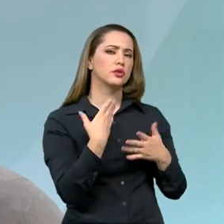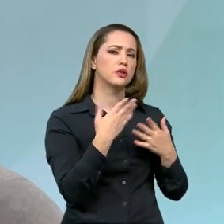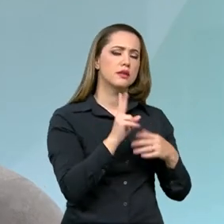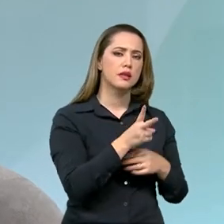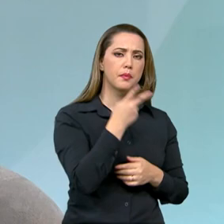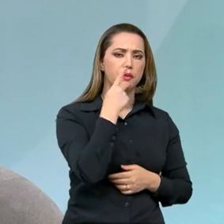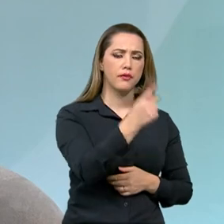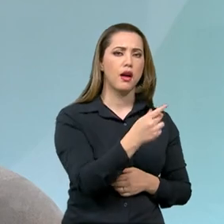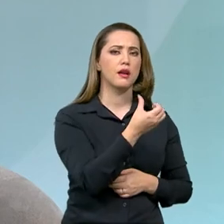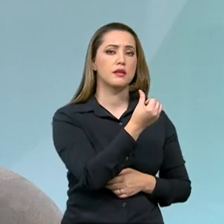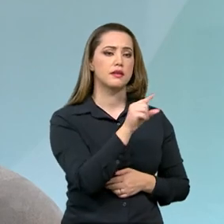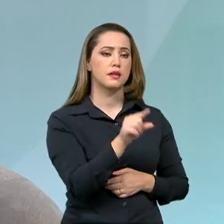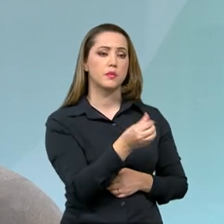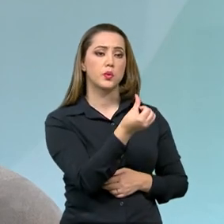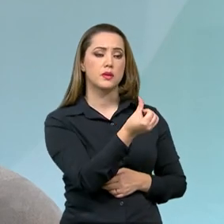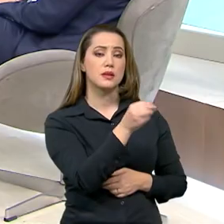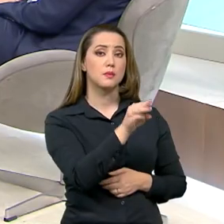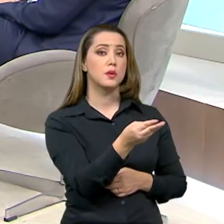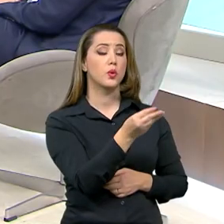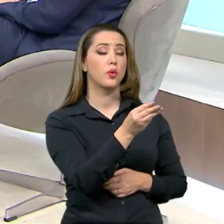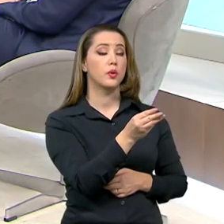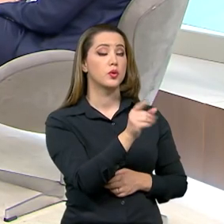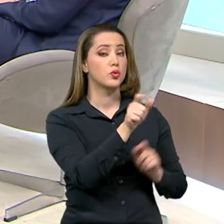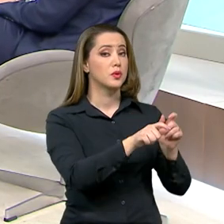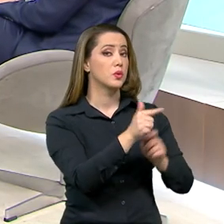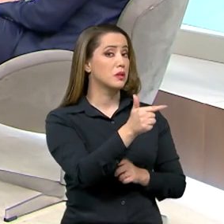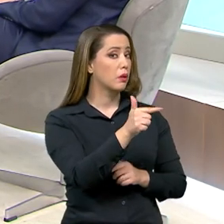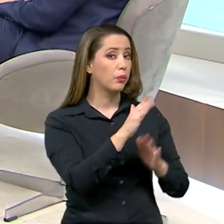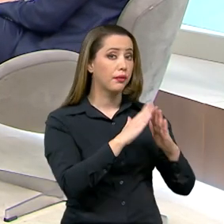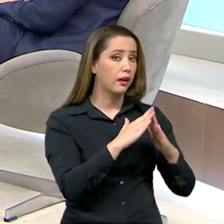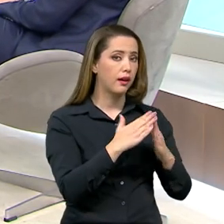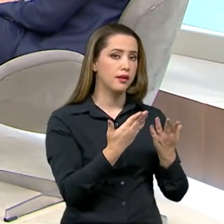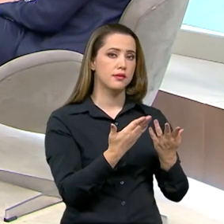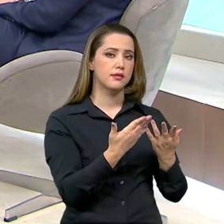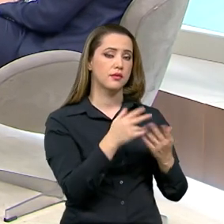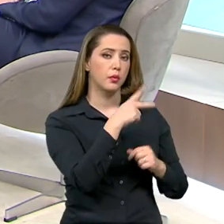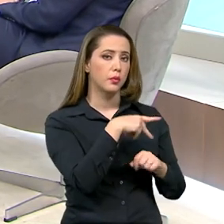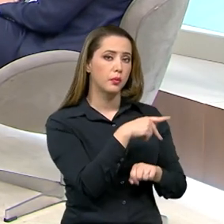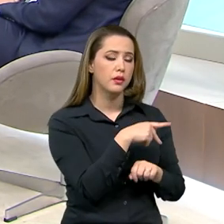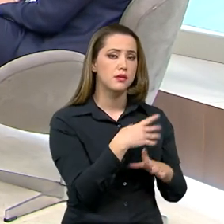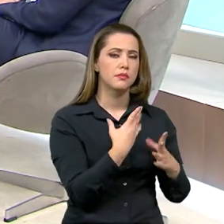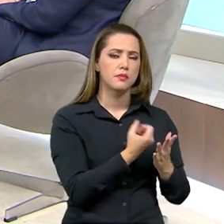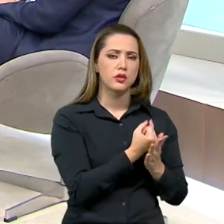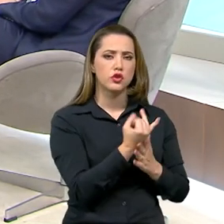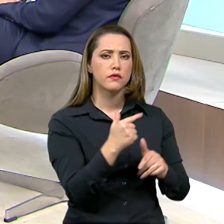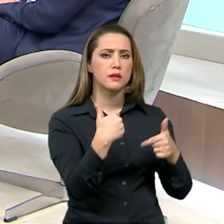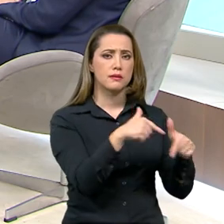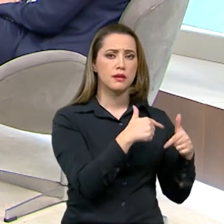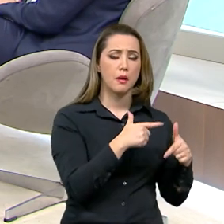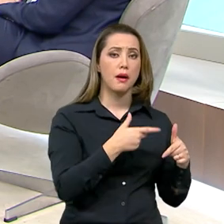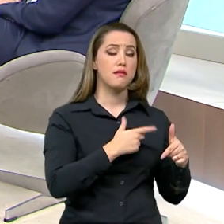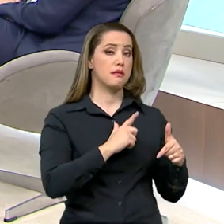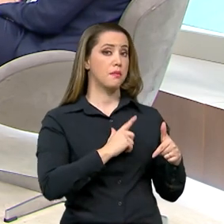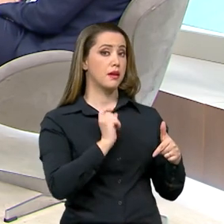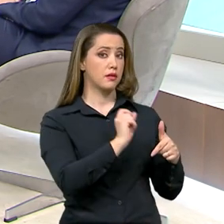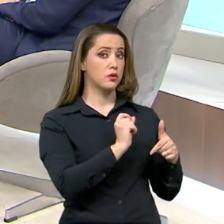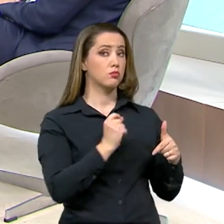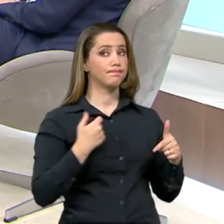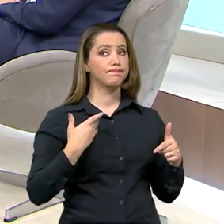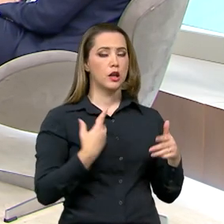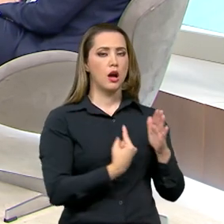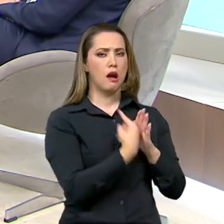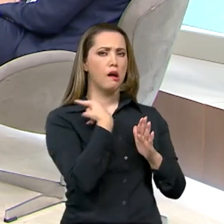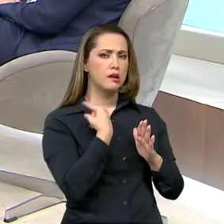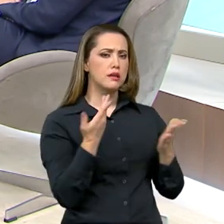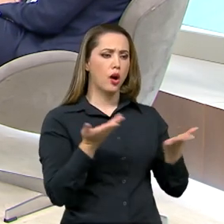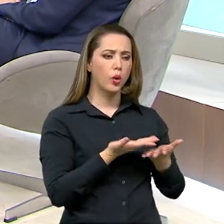déficit de moradias no país. Agora, muitas medidas foram tomadas também no último ano, nesse ano, para